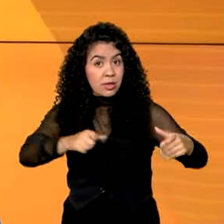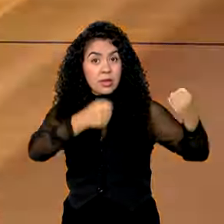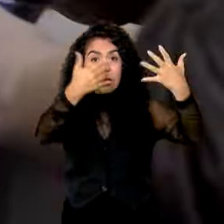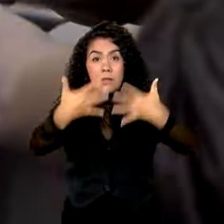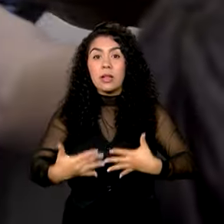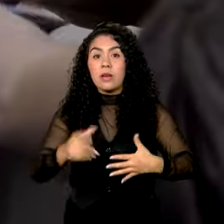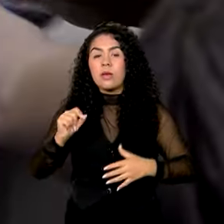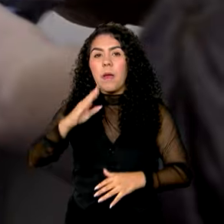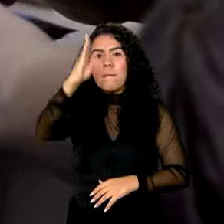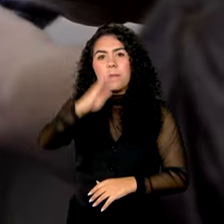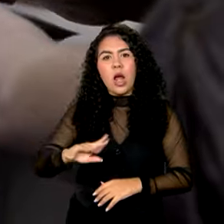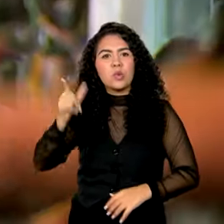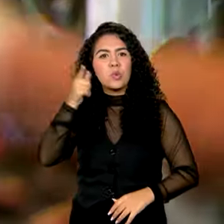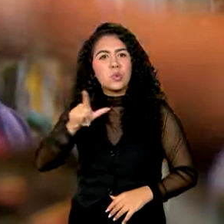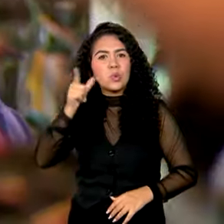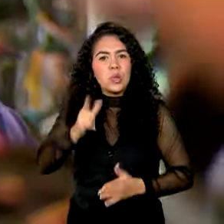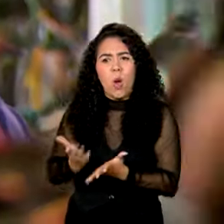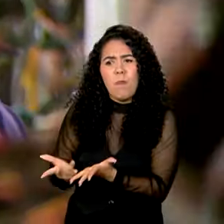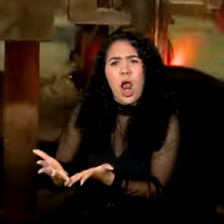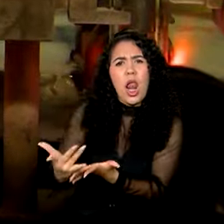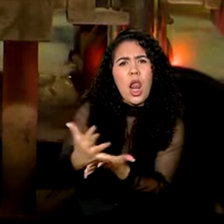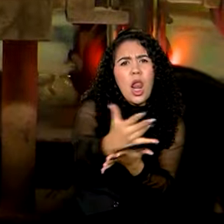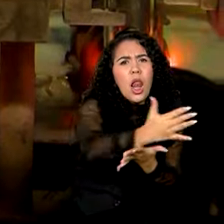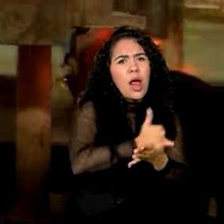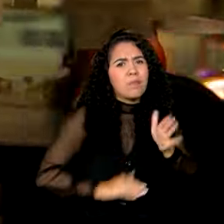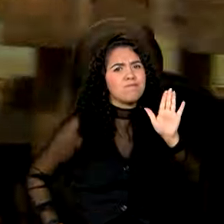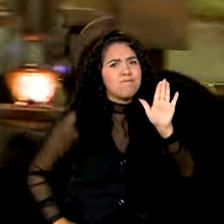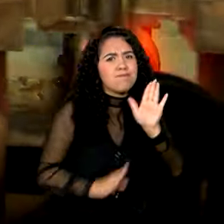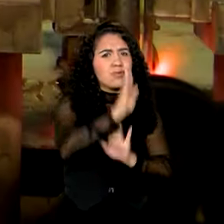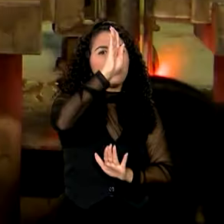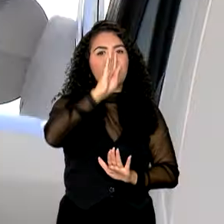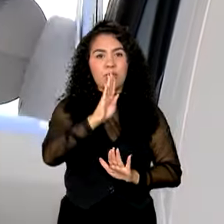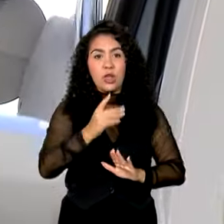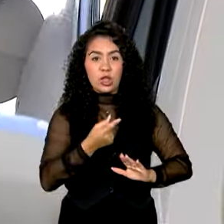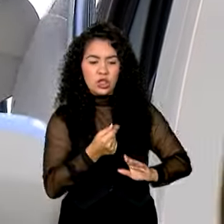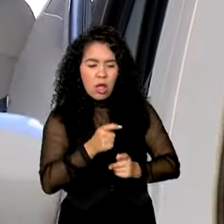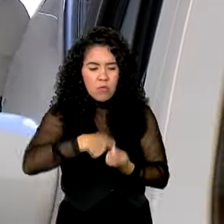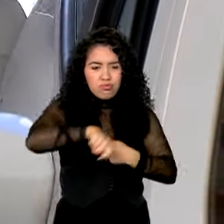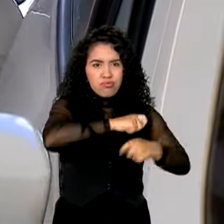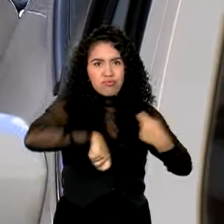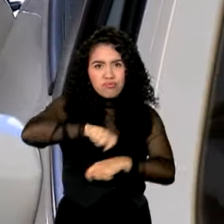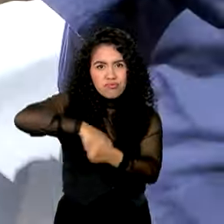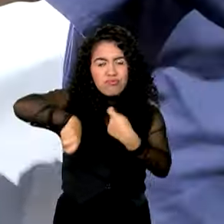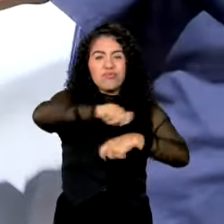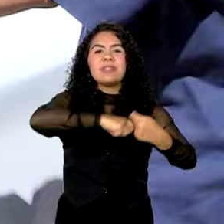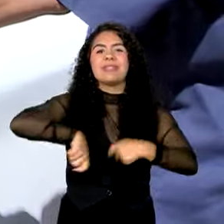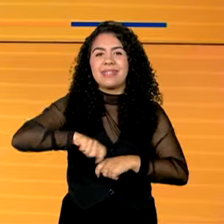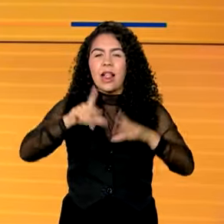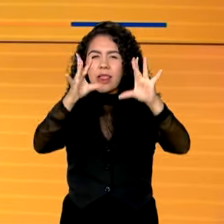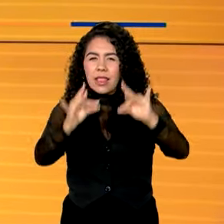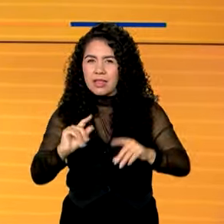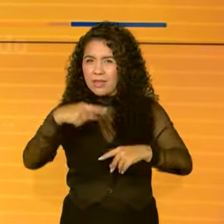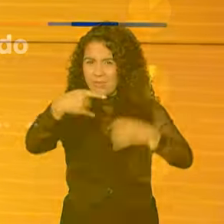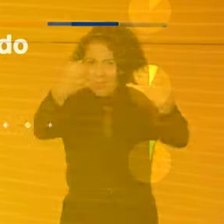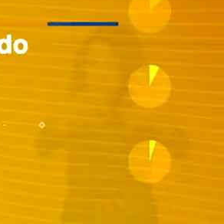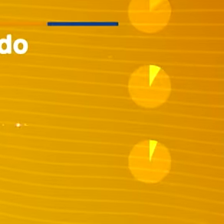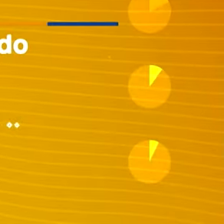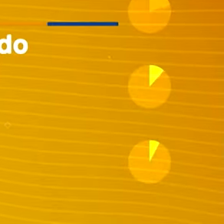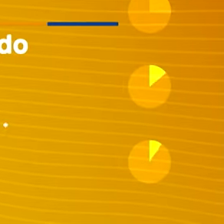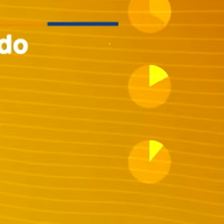atinge arrecadação recorde em junho, é mais dinheiro movimentando a economia. A gente traz os detalhes já já.